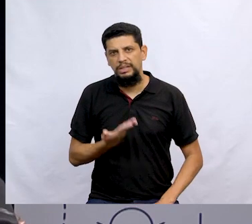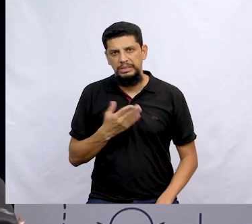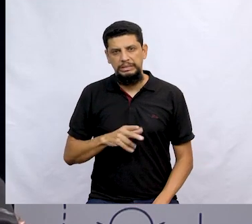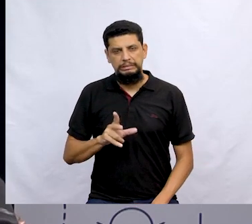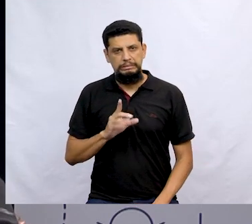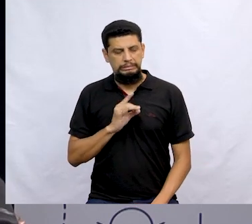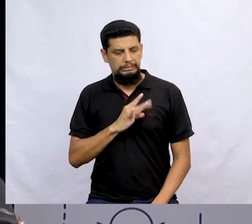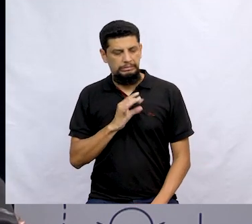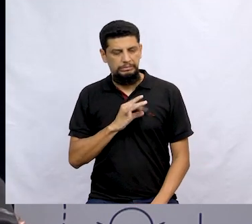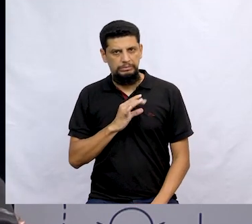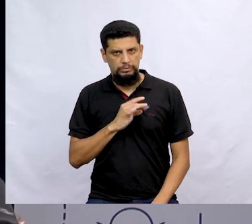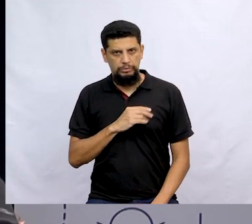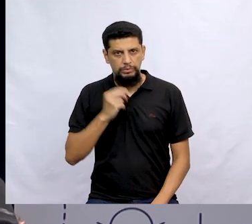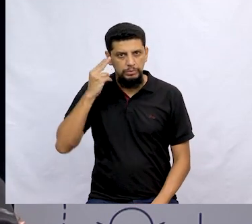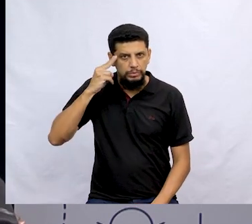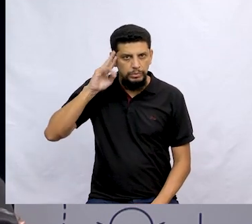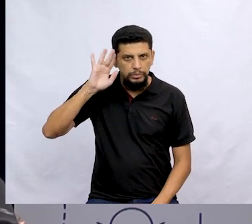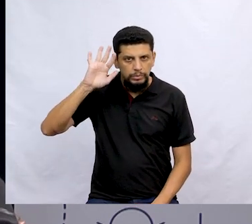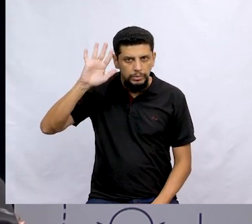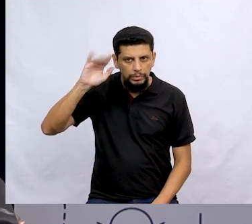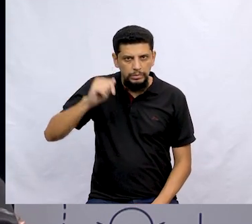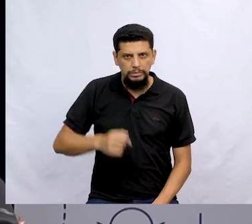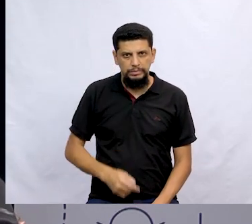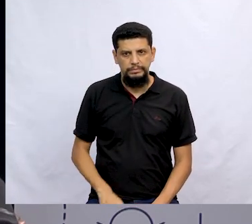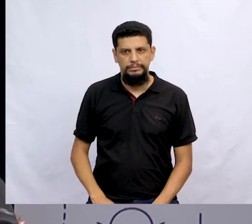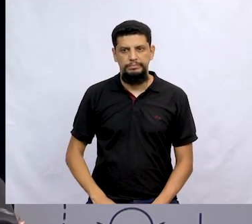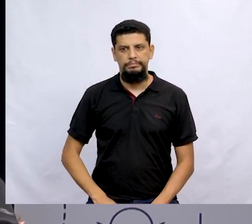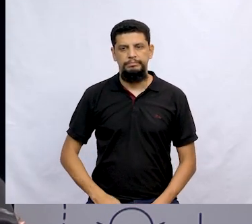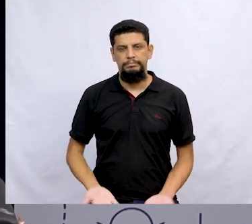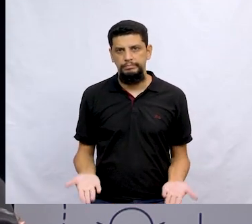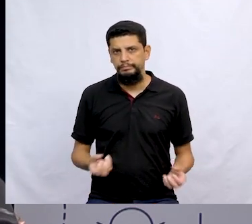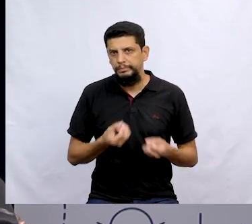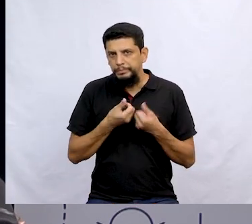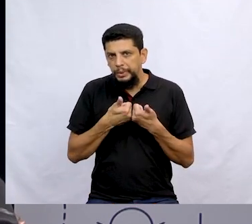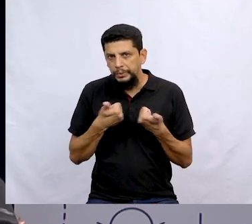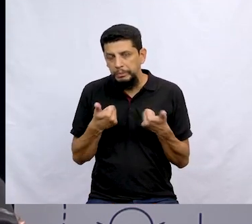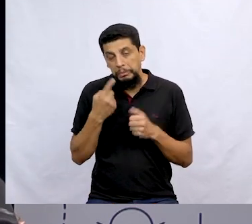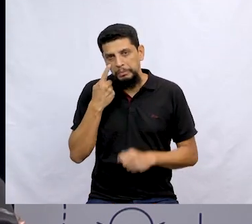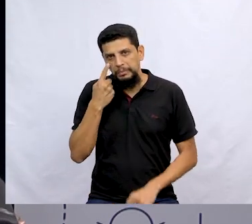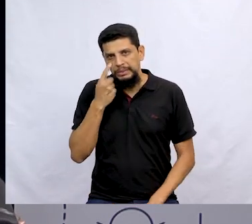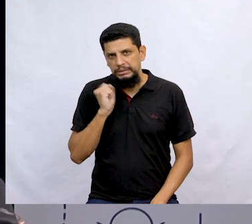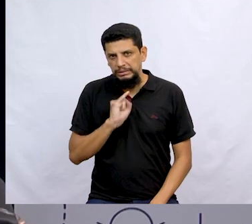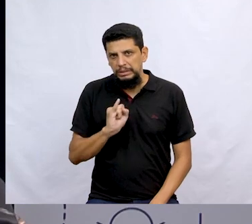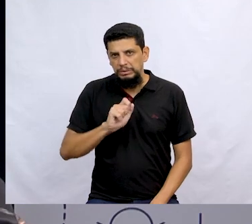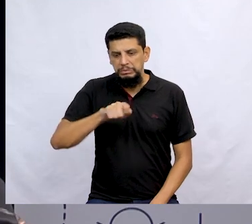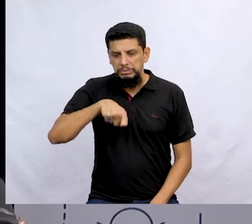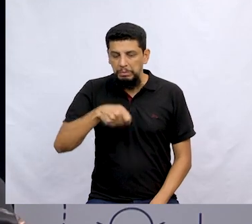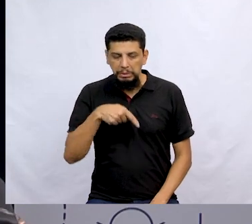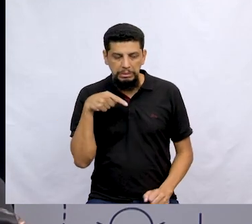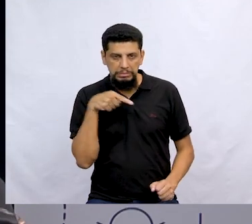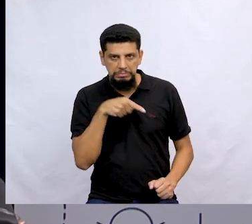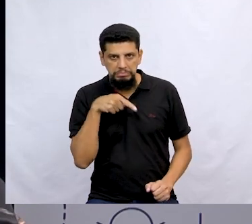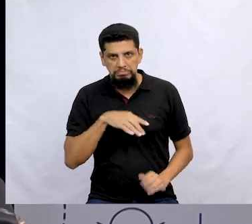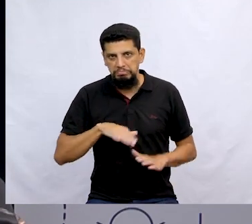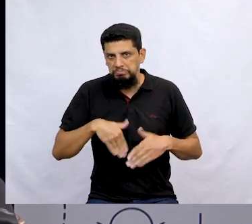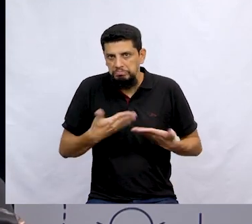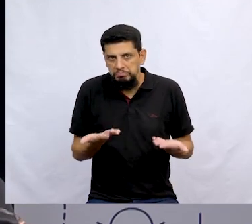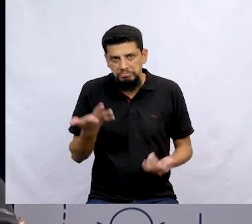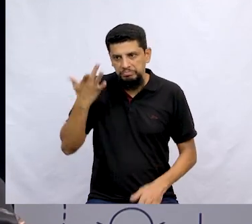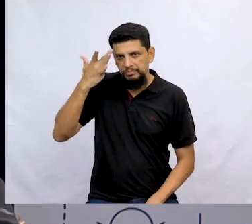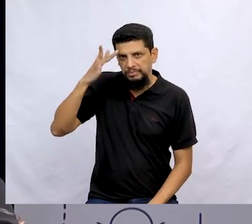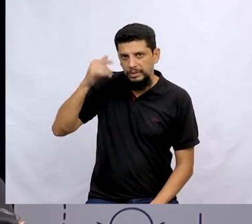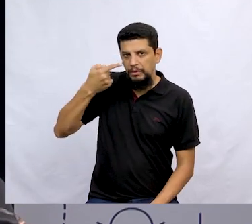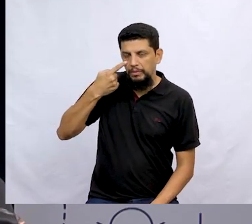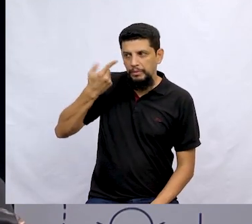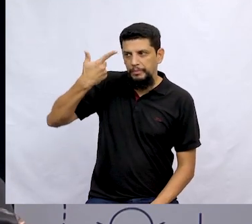às vezes dá medo até dos nossos sonhos, né? Às vezes se tornam até pesadelos. Bom, vamos ver. Será que é sobre este? Não sei. Vamos para a